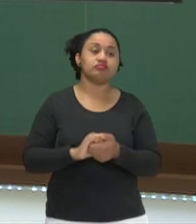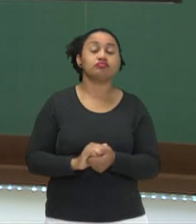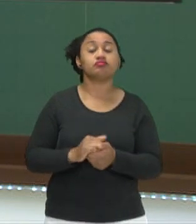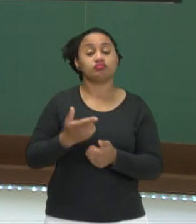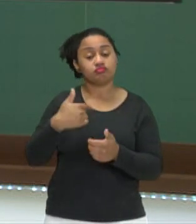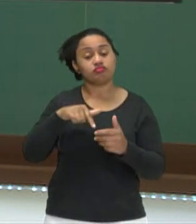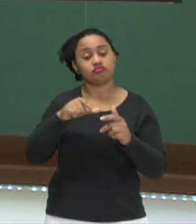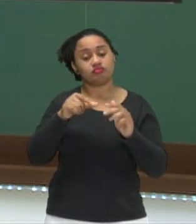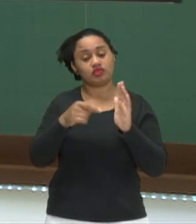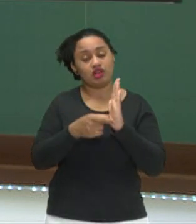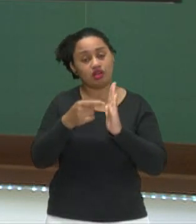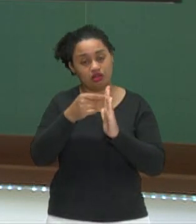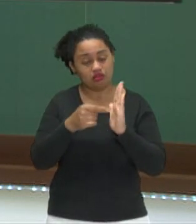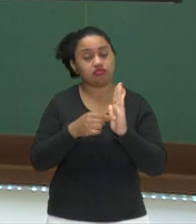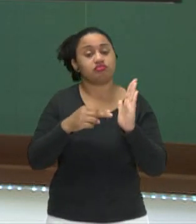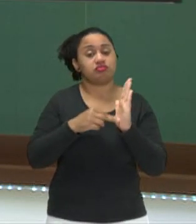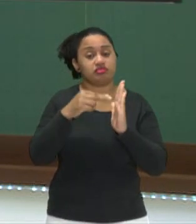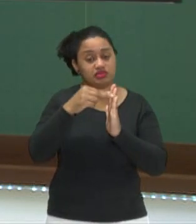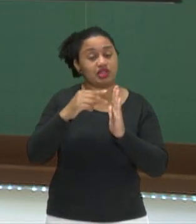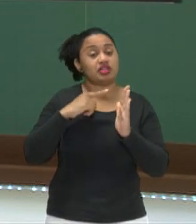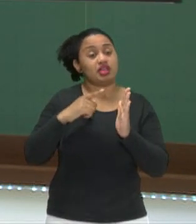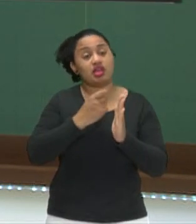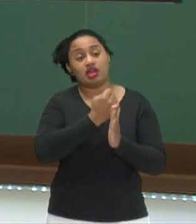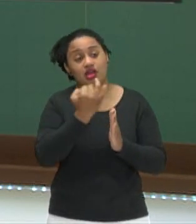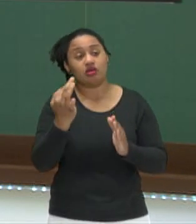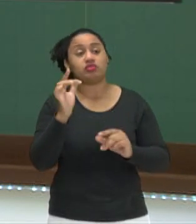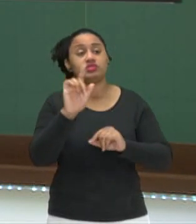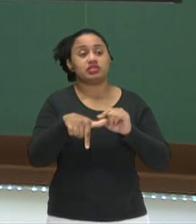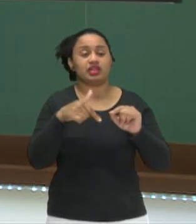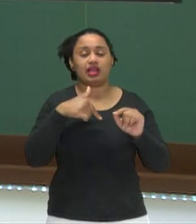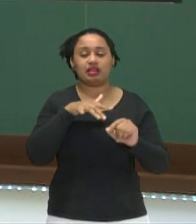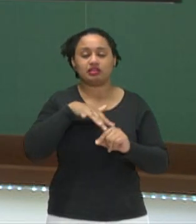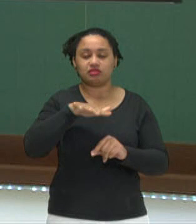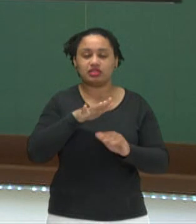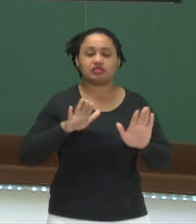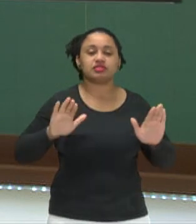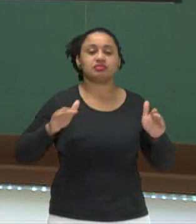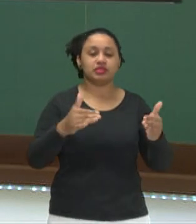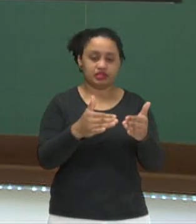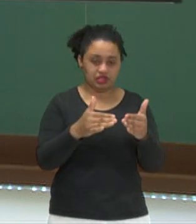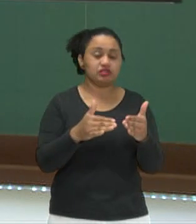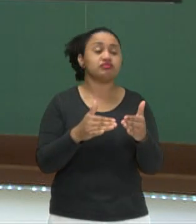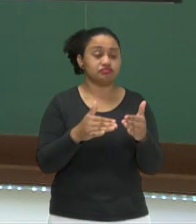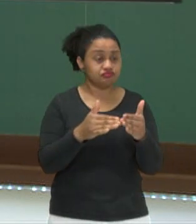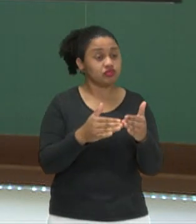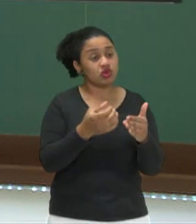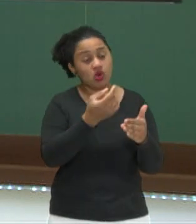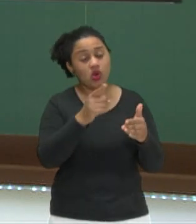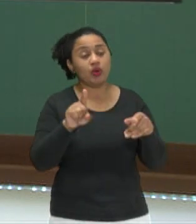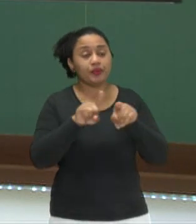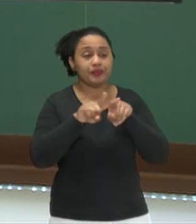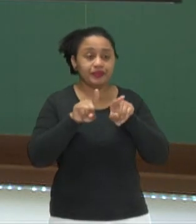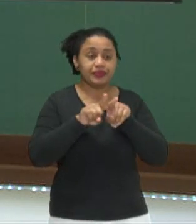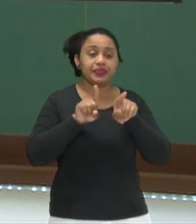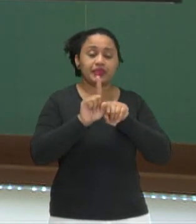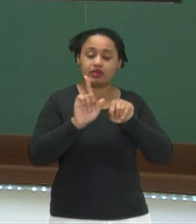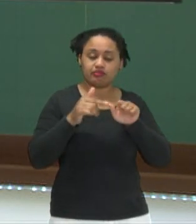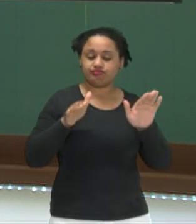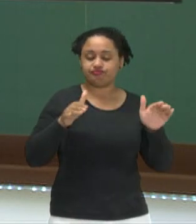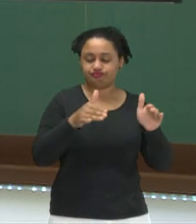prismas, nós temos alguns prismas que a gente chama de casos particulares, ou também chamado de casos